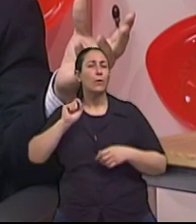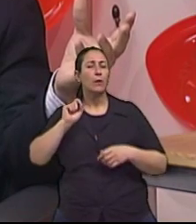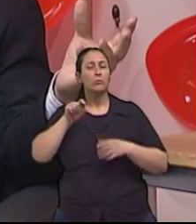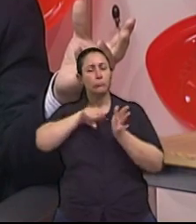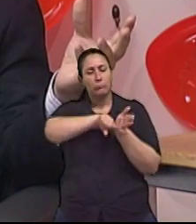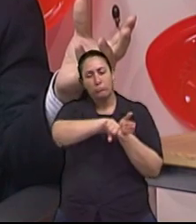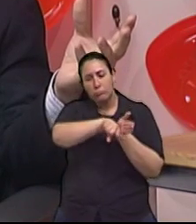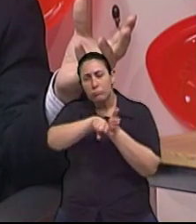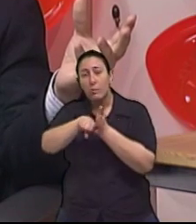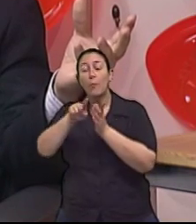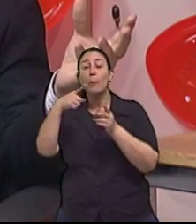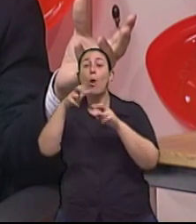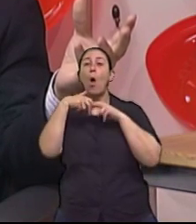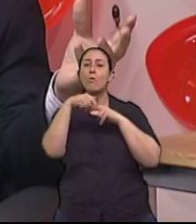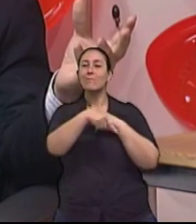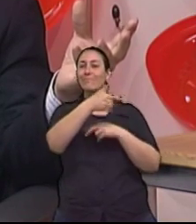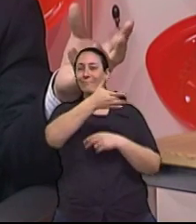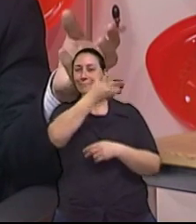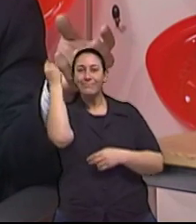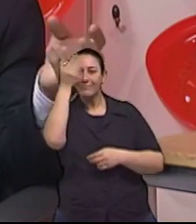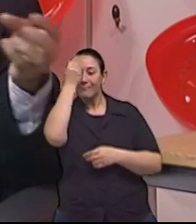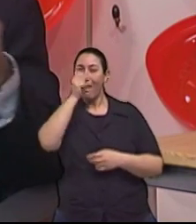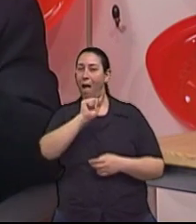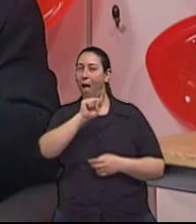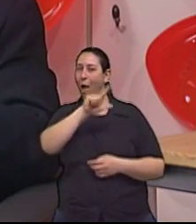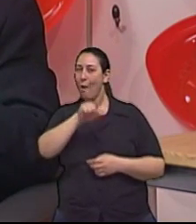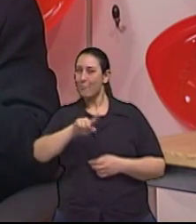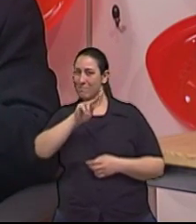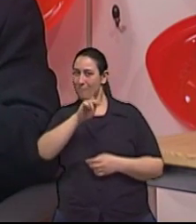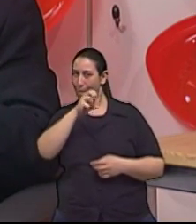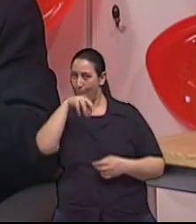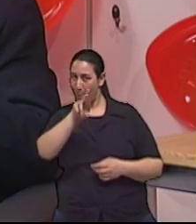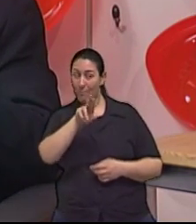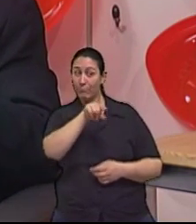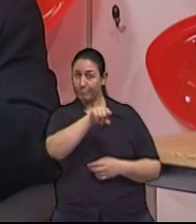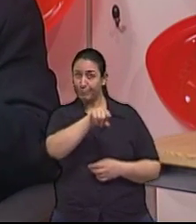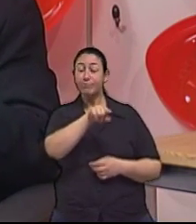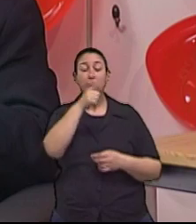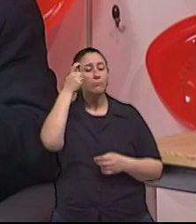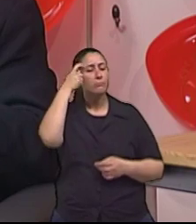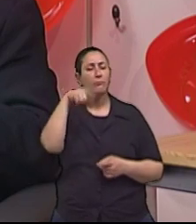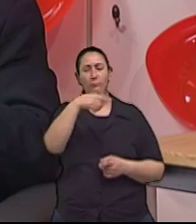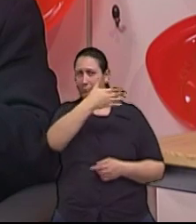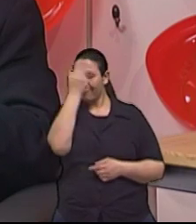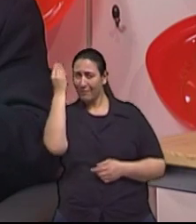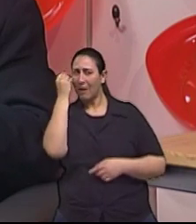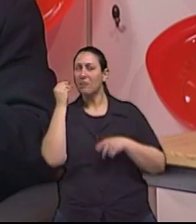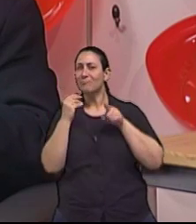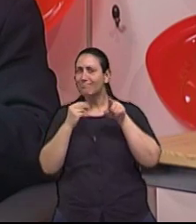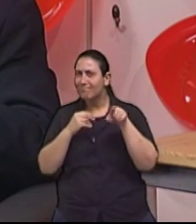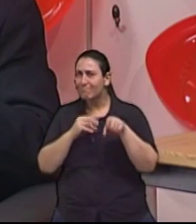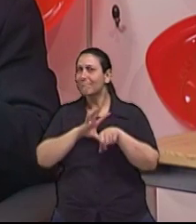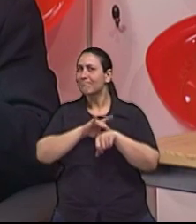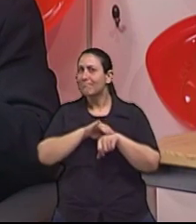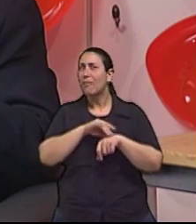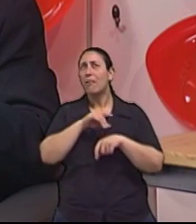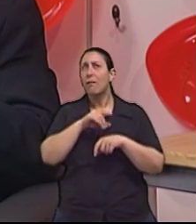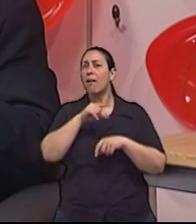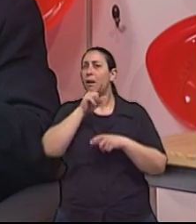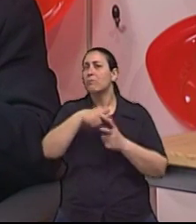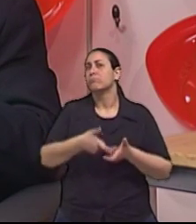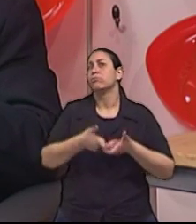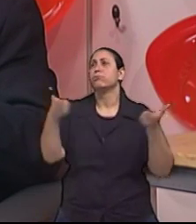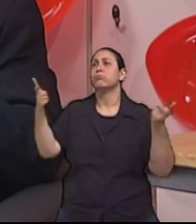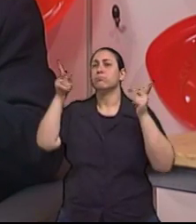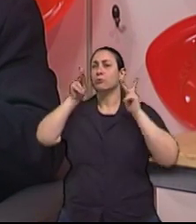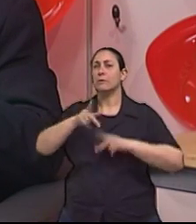pesquisa no Alzheimer. Se passou a acreditar que a demência de Alzheimer fosse a demência mais comum no idoso, e